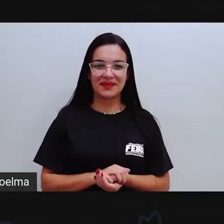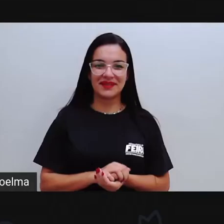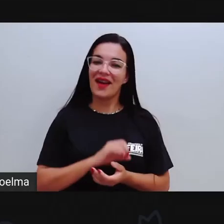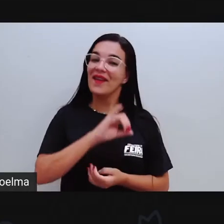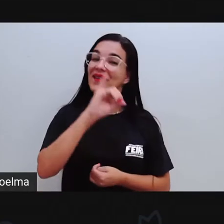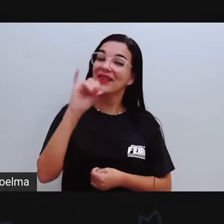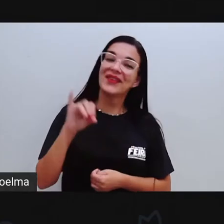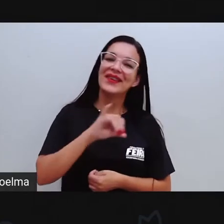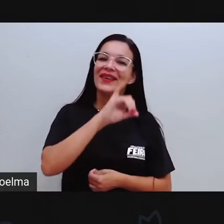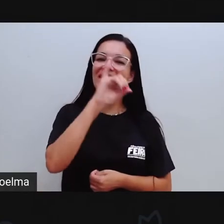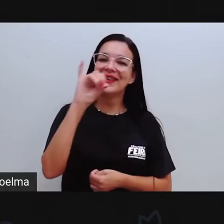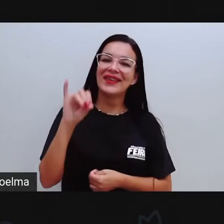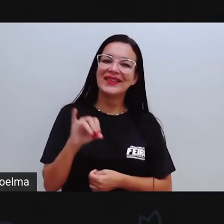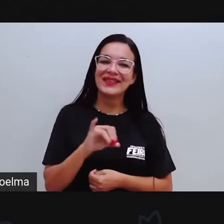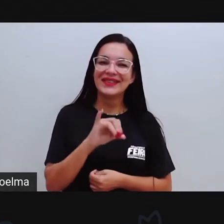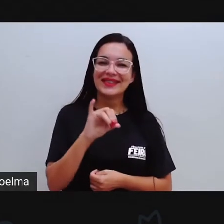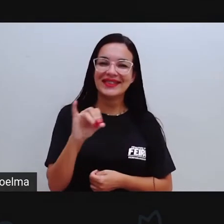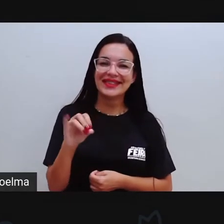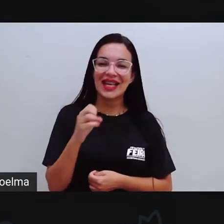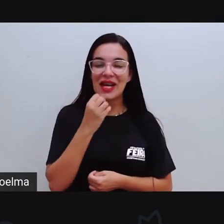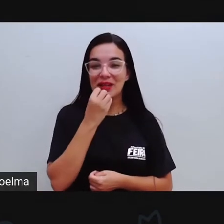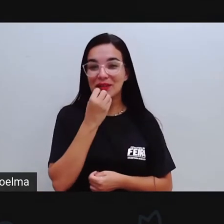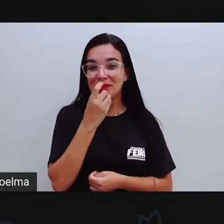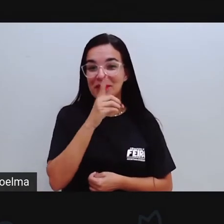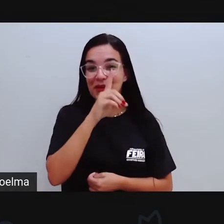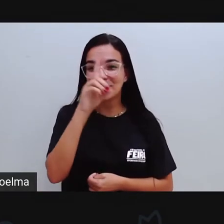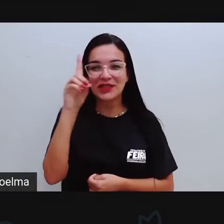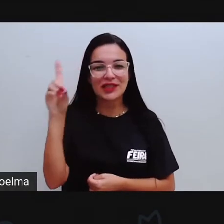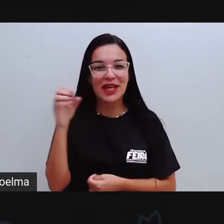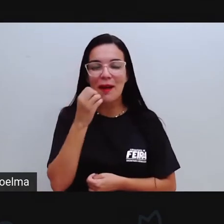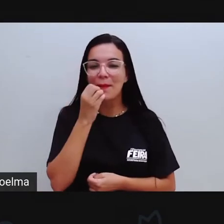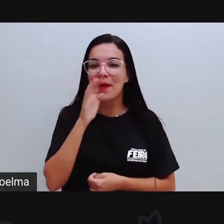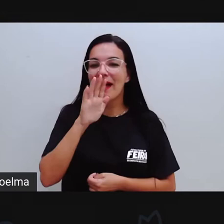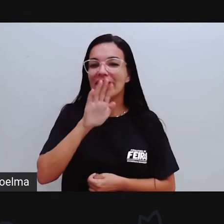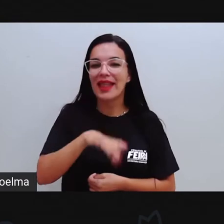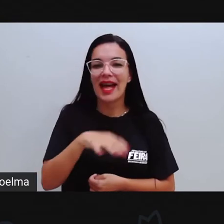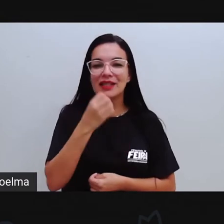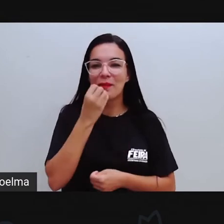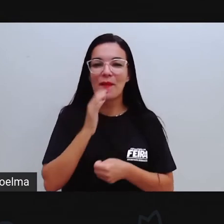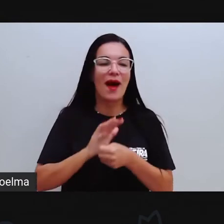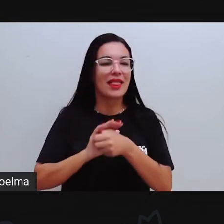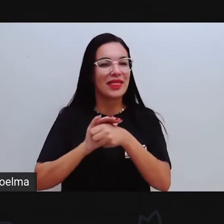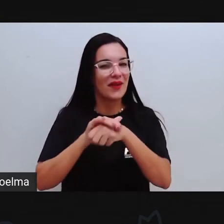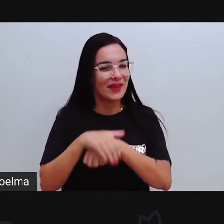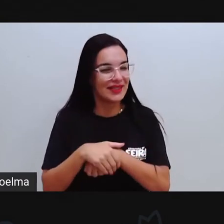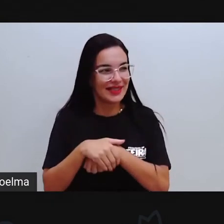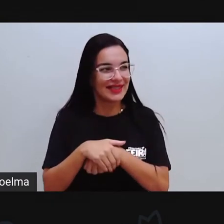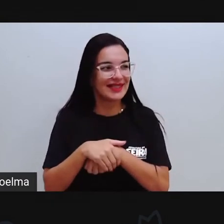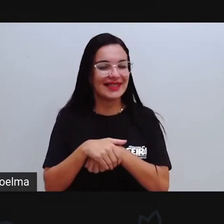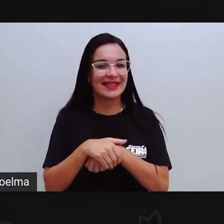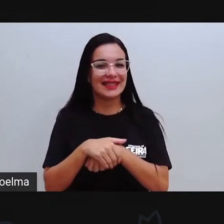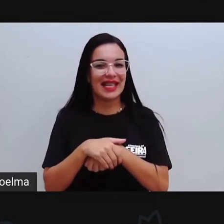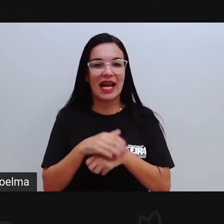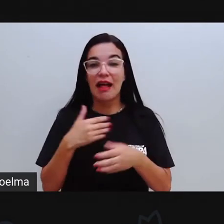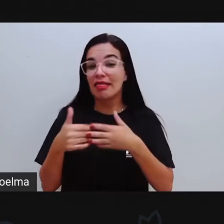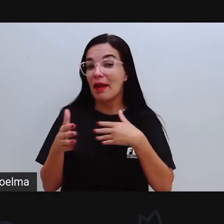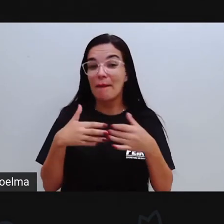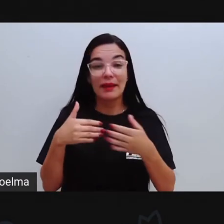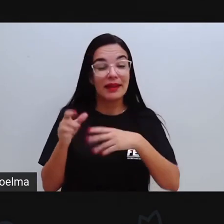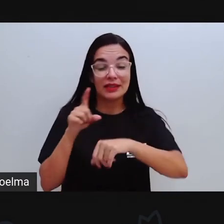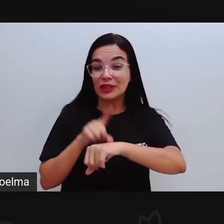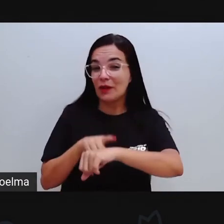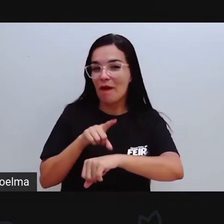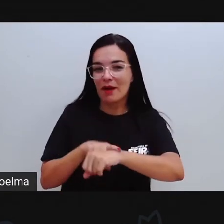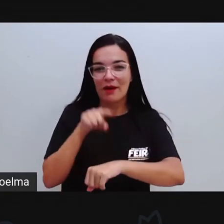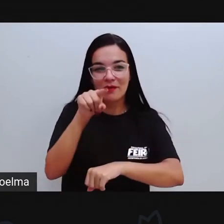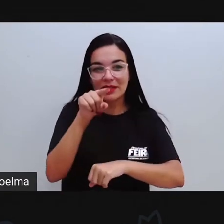Olá! Bom dia, boa tarde, boa noite! Independente aí do horário que